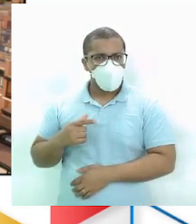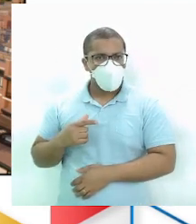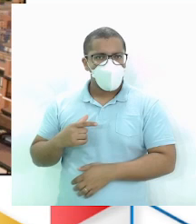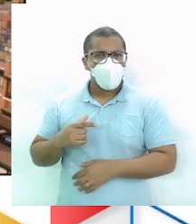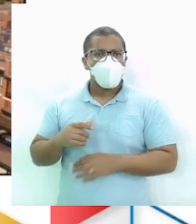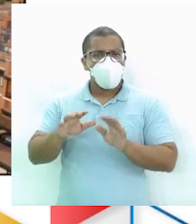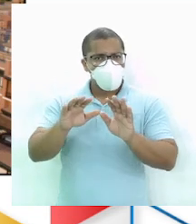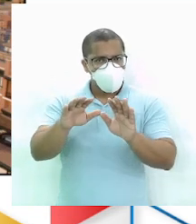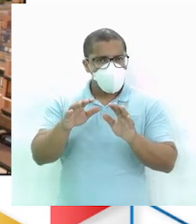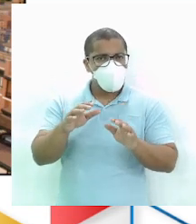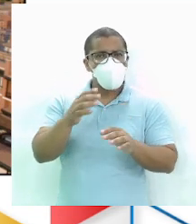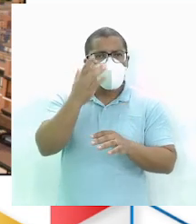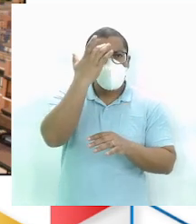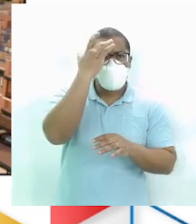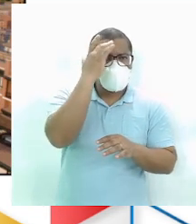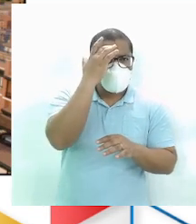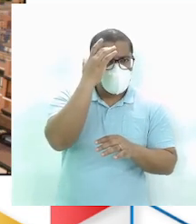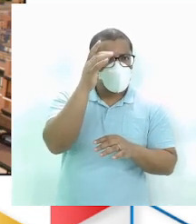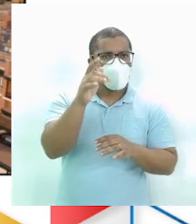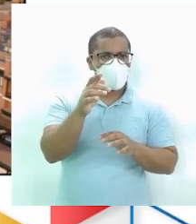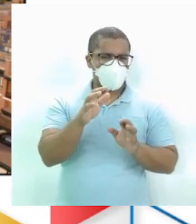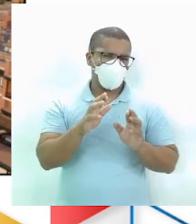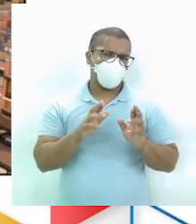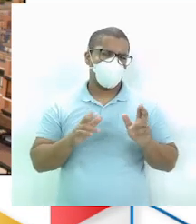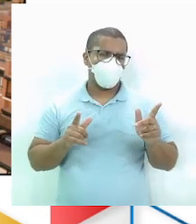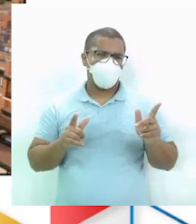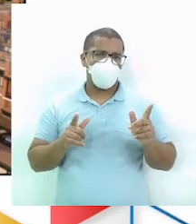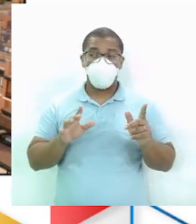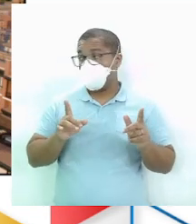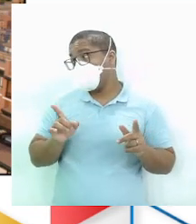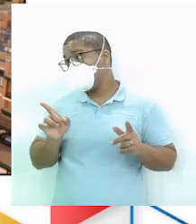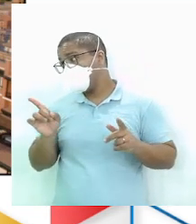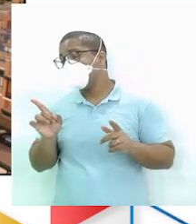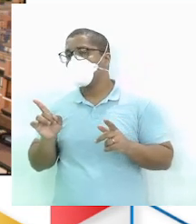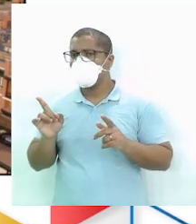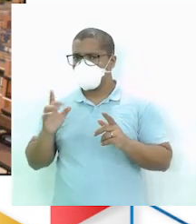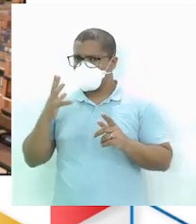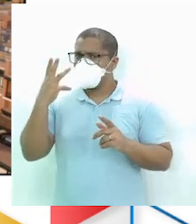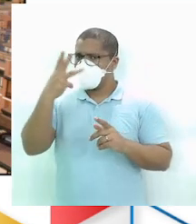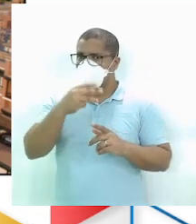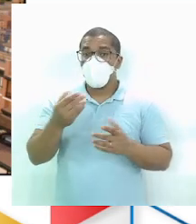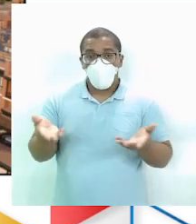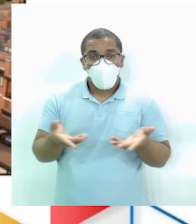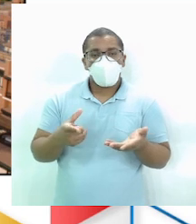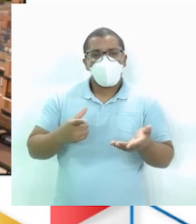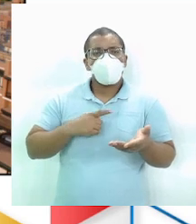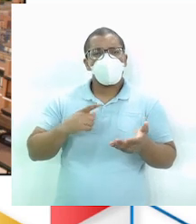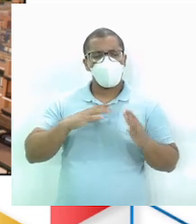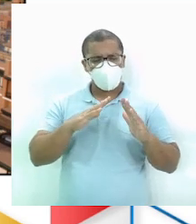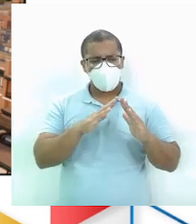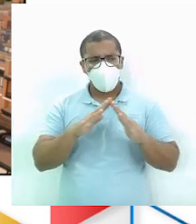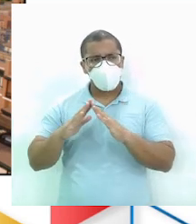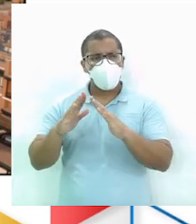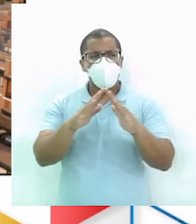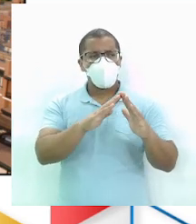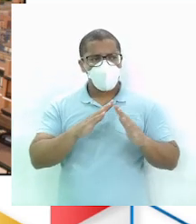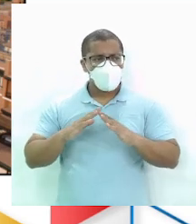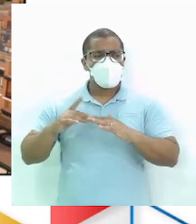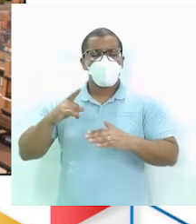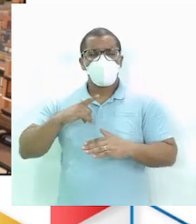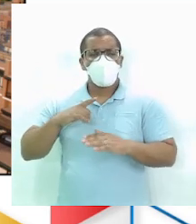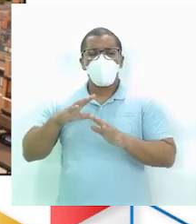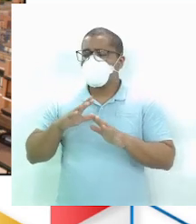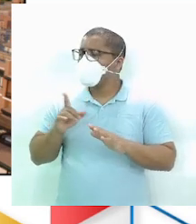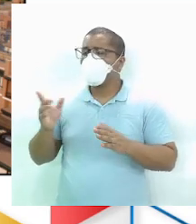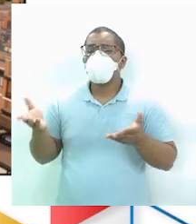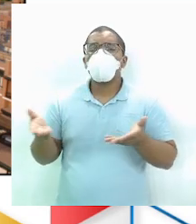da Índia, claro Mas muito bem conservado Hoje com essas habitações De convivência O é